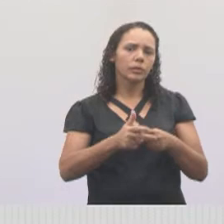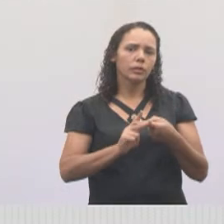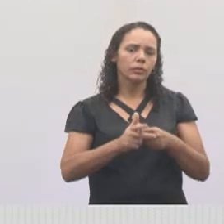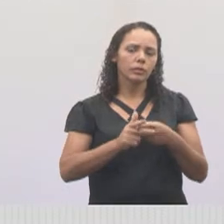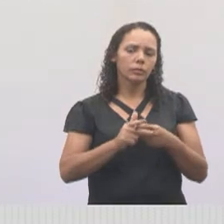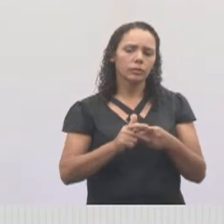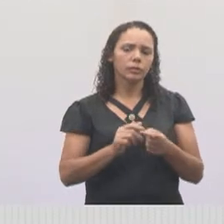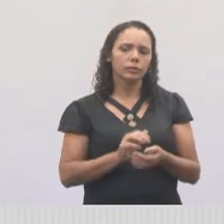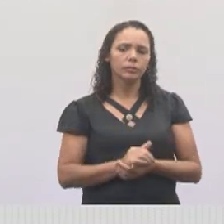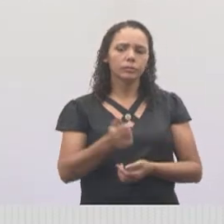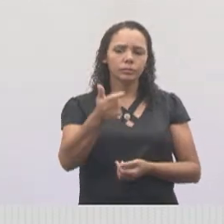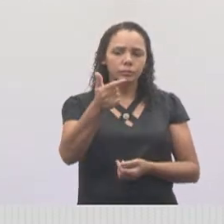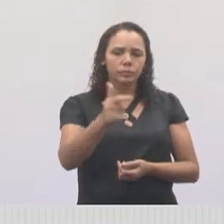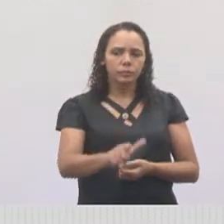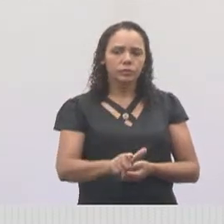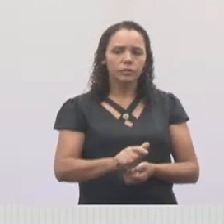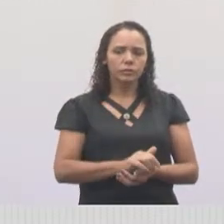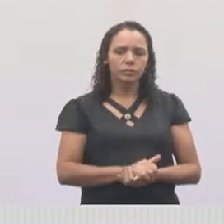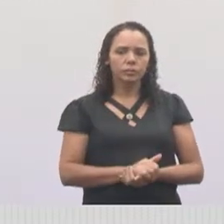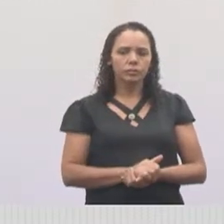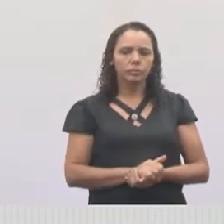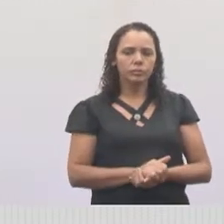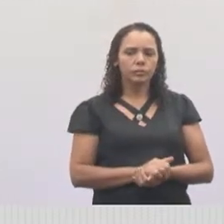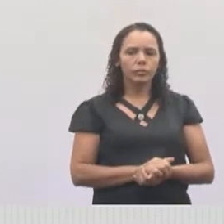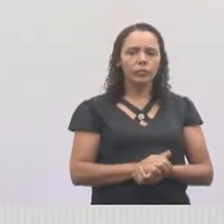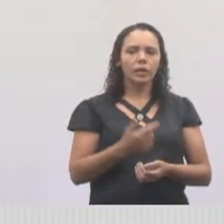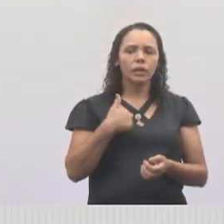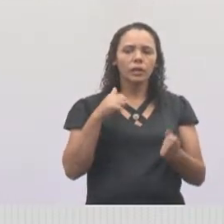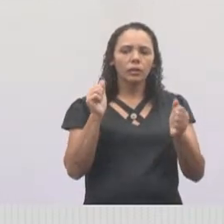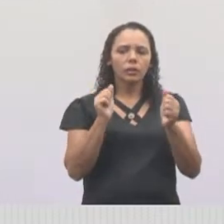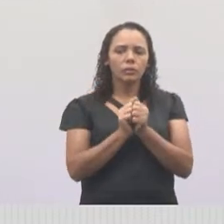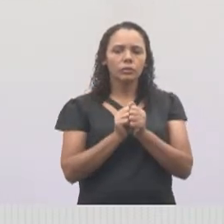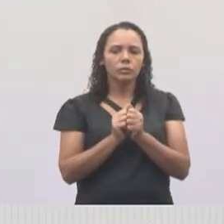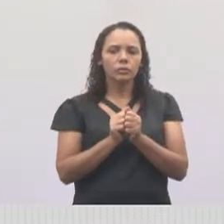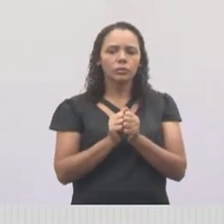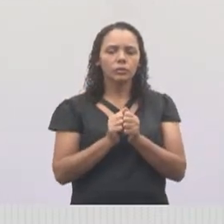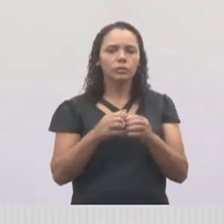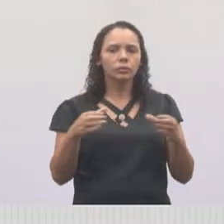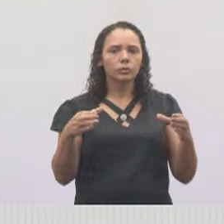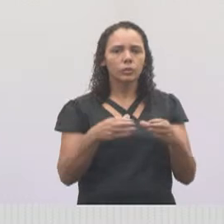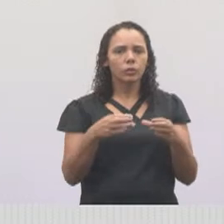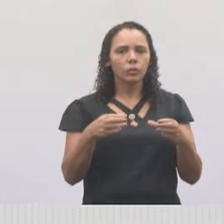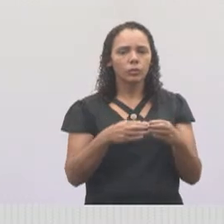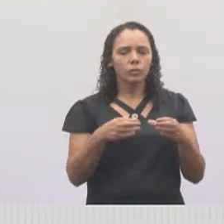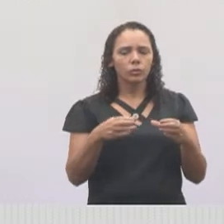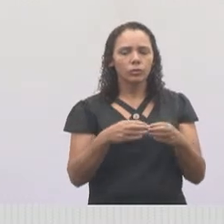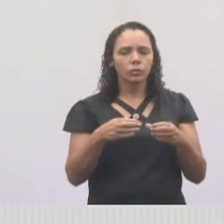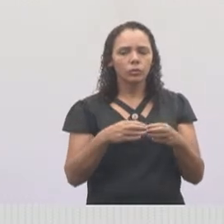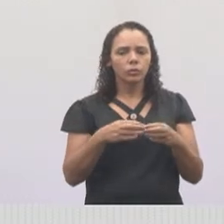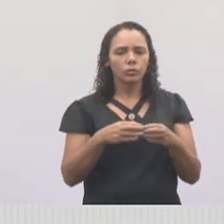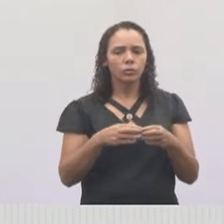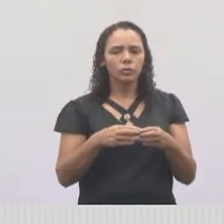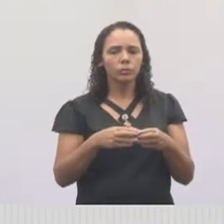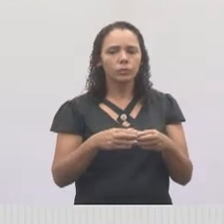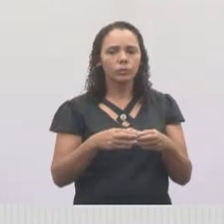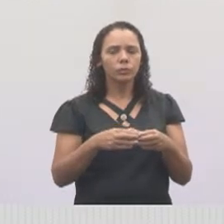da Boa Vista. Pode ir para a próxima. Estive junto com a diretoria da equipe do Boa Vista.